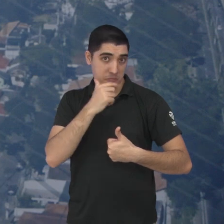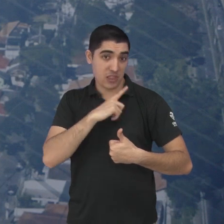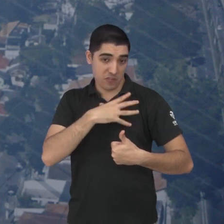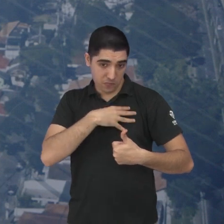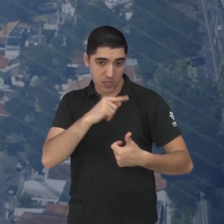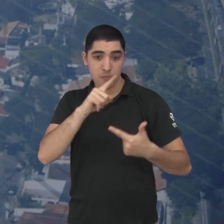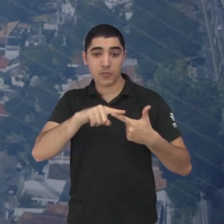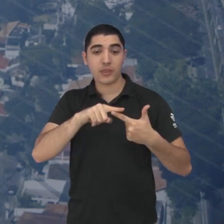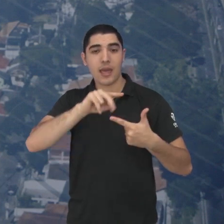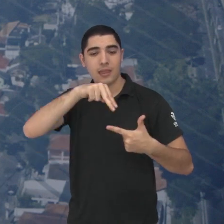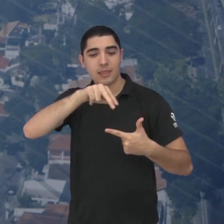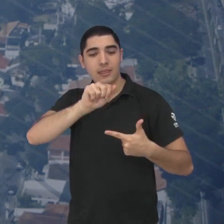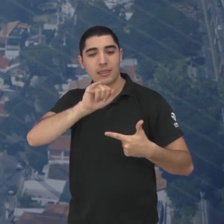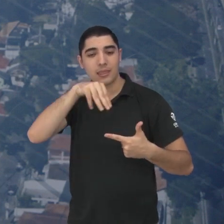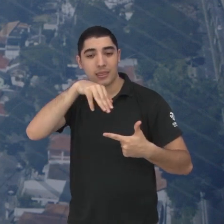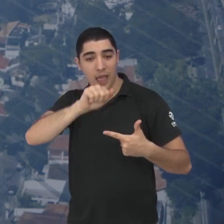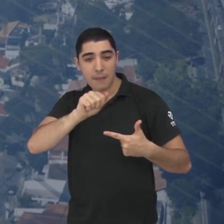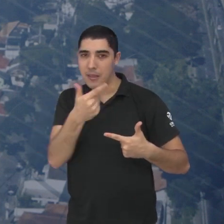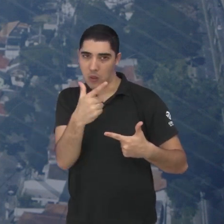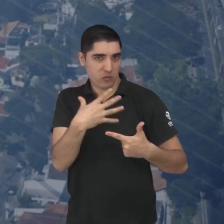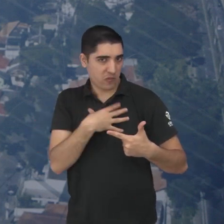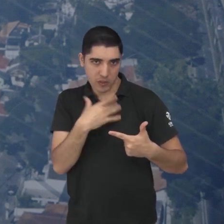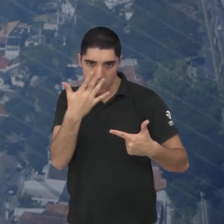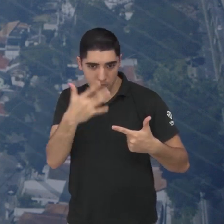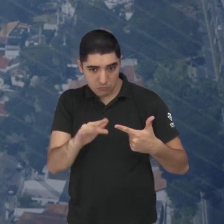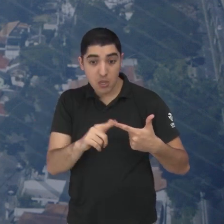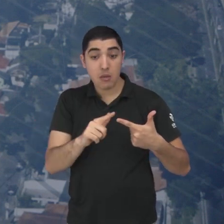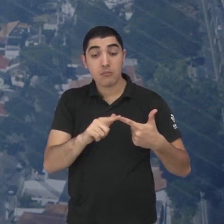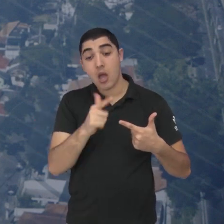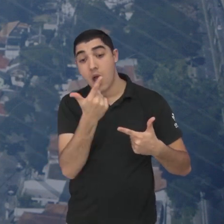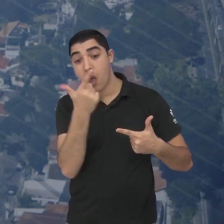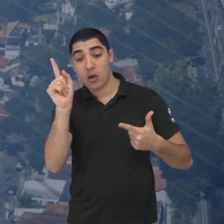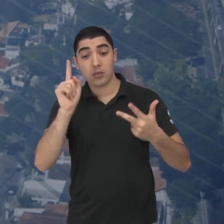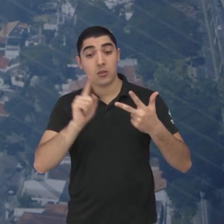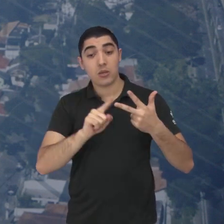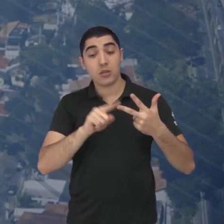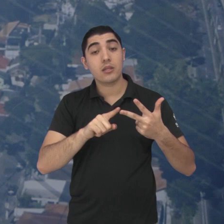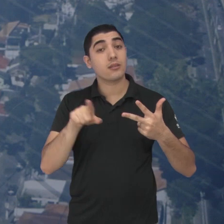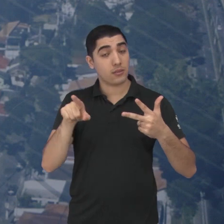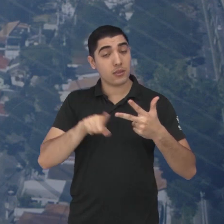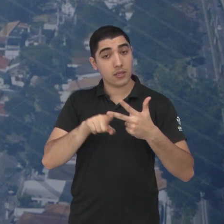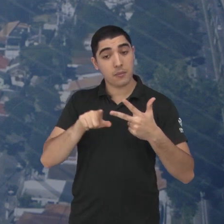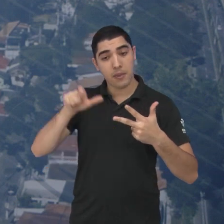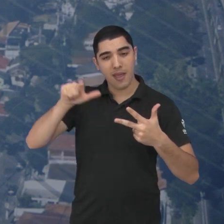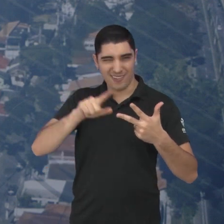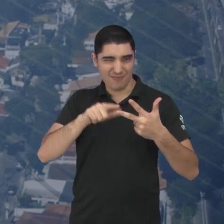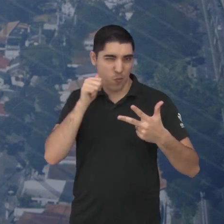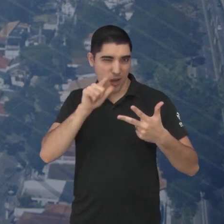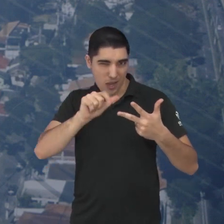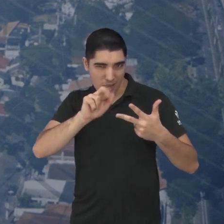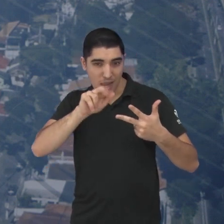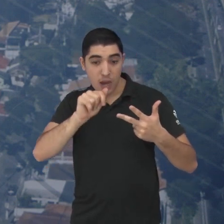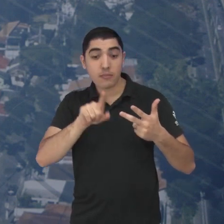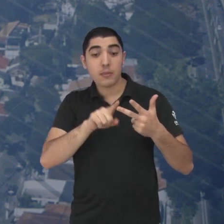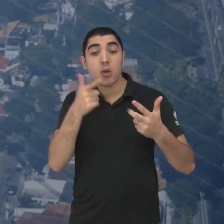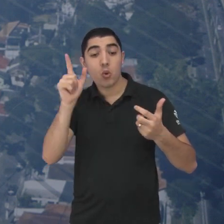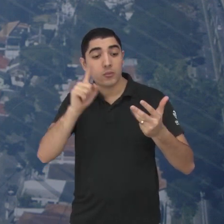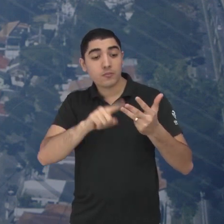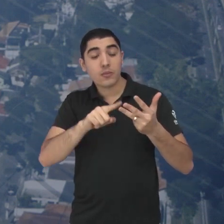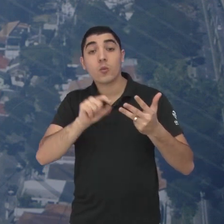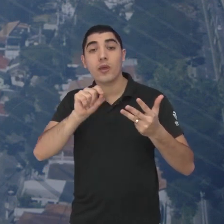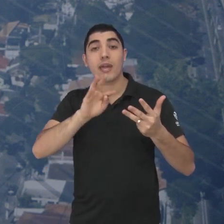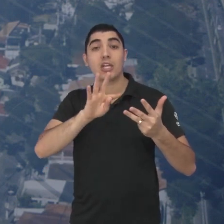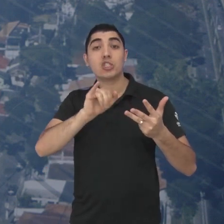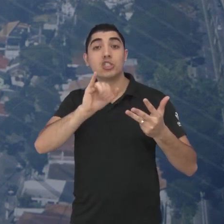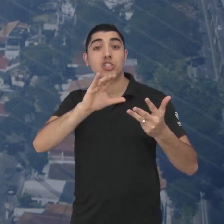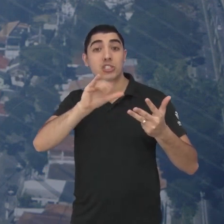de ter filhos pelo menos por hora agora a gente vai exibir um outro depoimento da também jornalista Tice Schwartz e